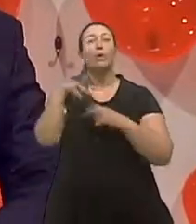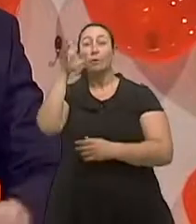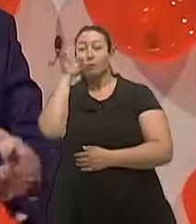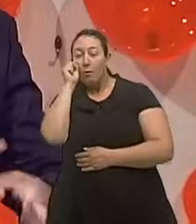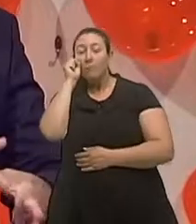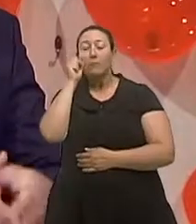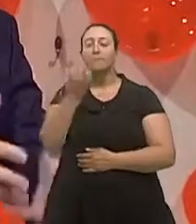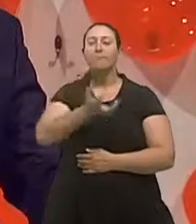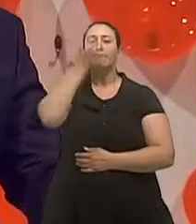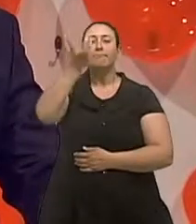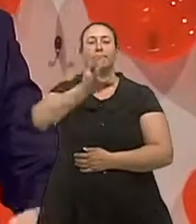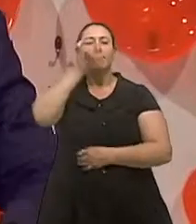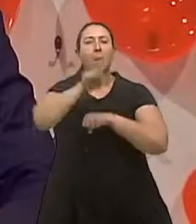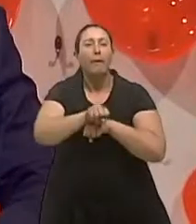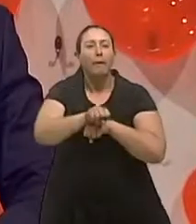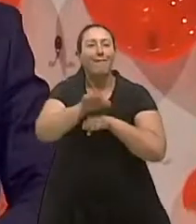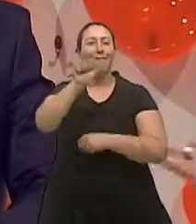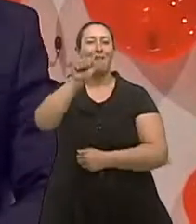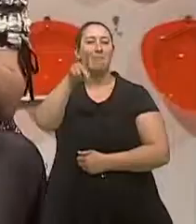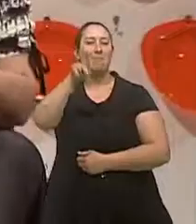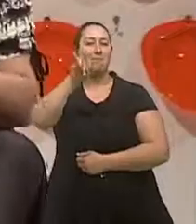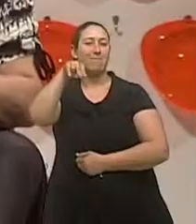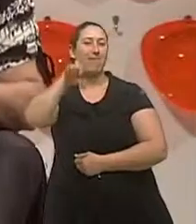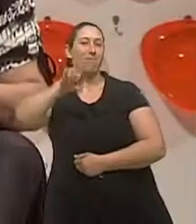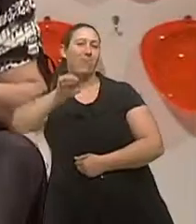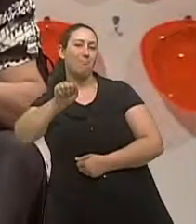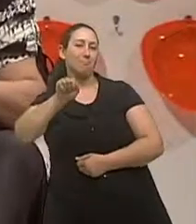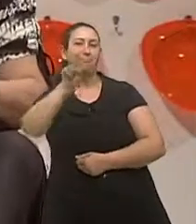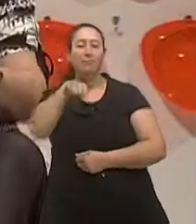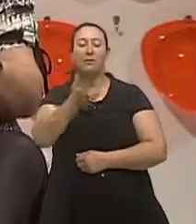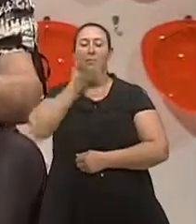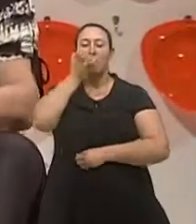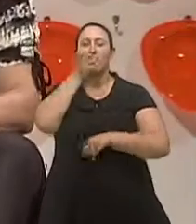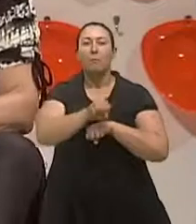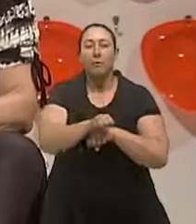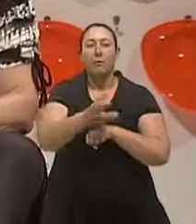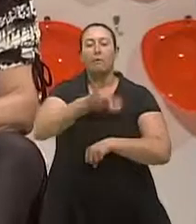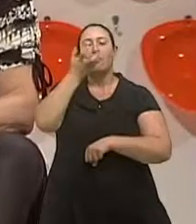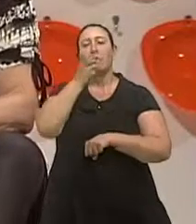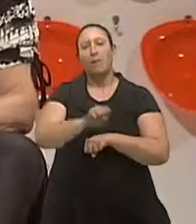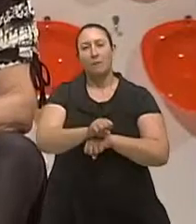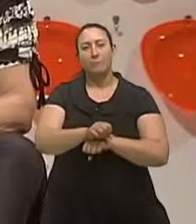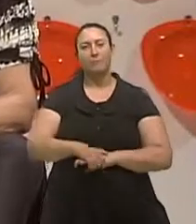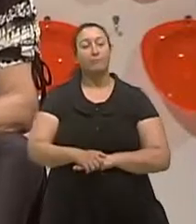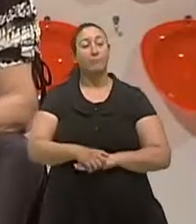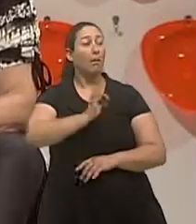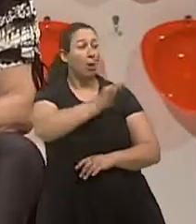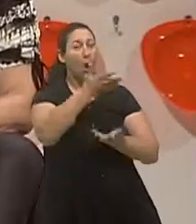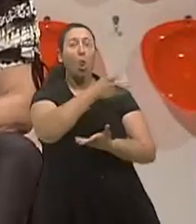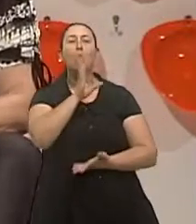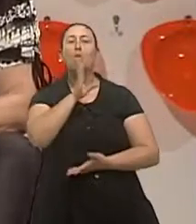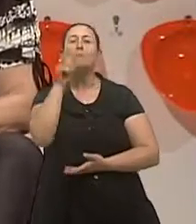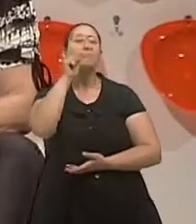frequentemente tem o ronco junto, que é o barulho. Menor ou maior, sempre incomoda. Mas agora nós vamos conhecer a história da Cecília. Ela